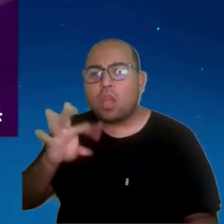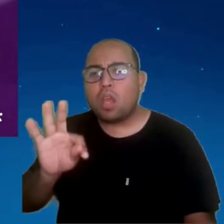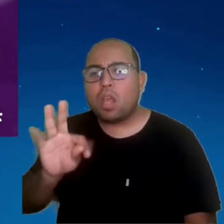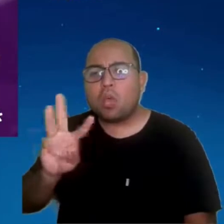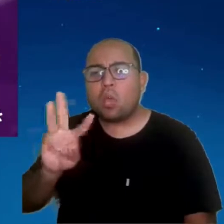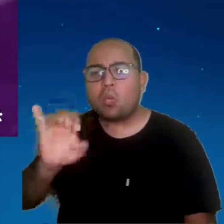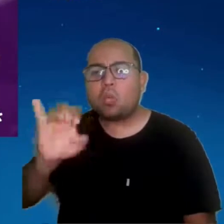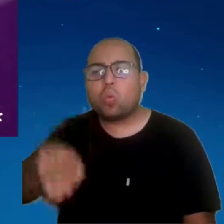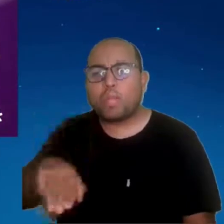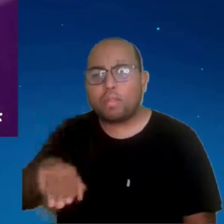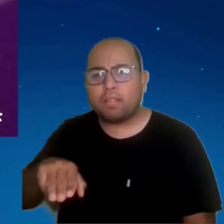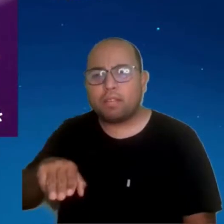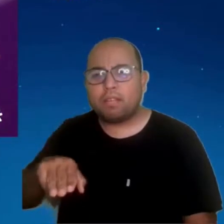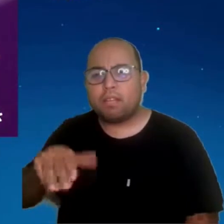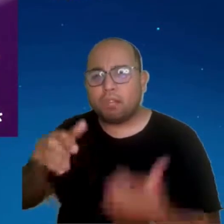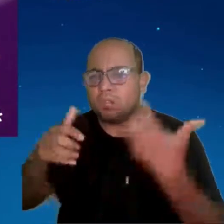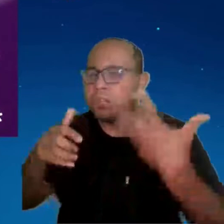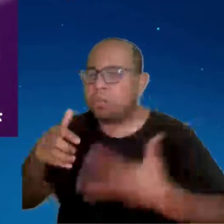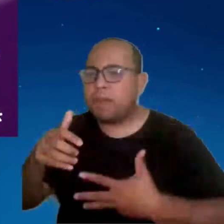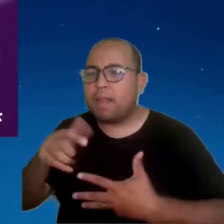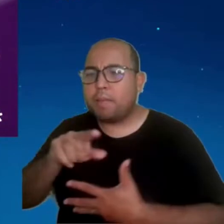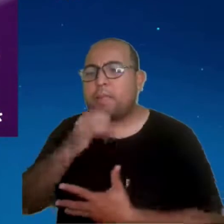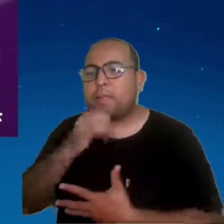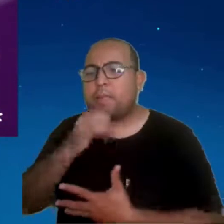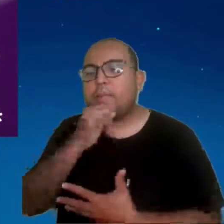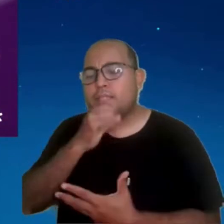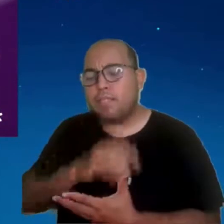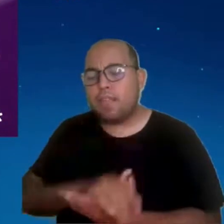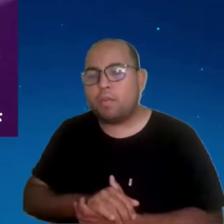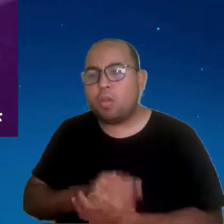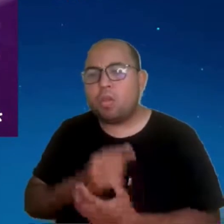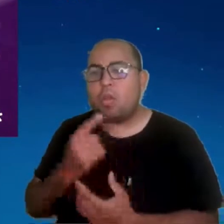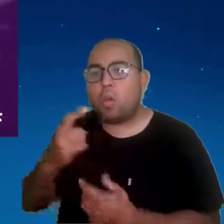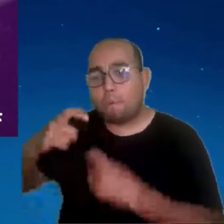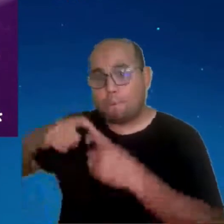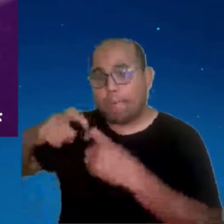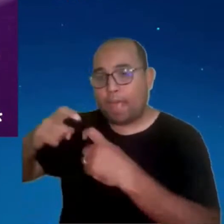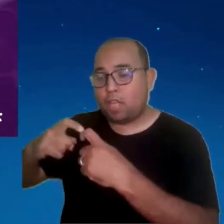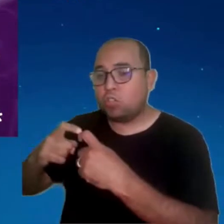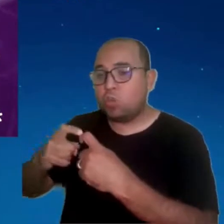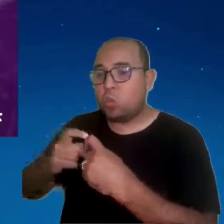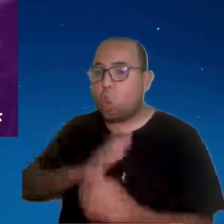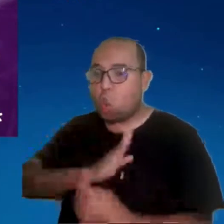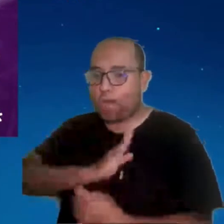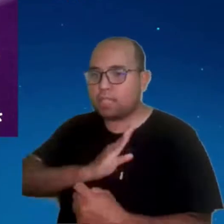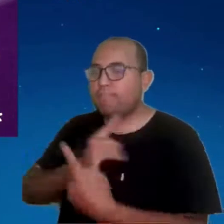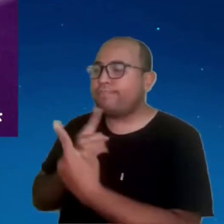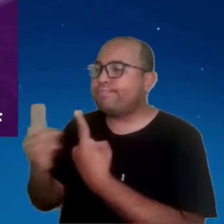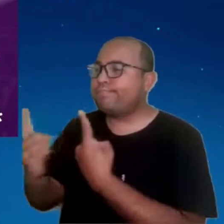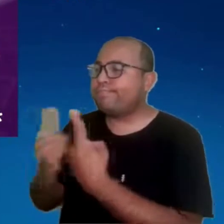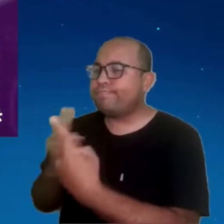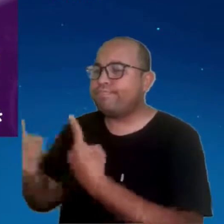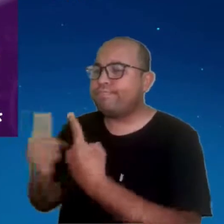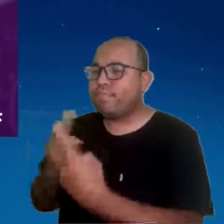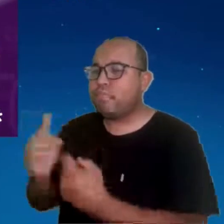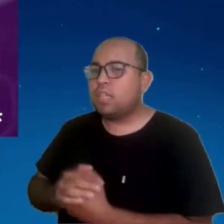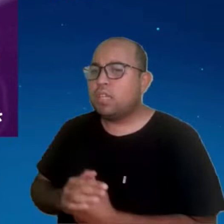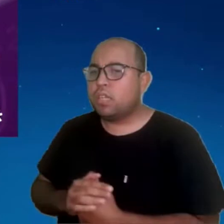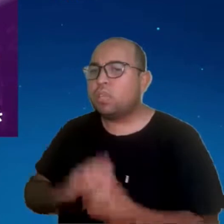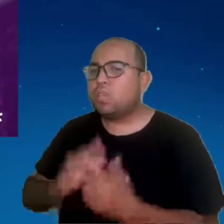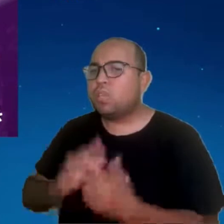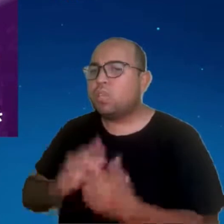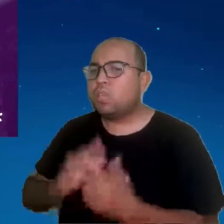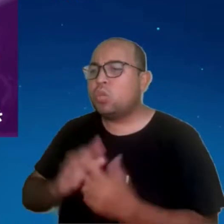legal. Imagina que, eu conversando com um médico, cardiologista, assim, Gabriel, o Digital Twin está me ajudando na saúde.